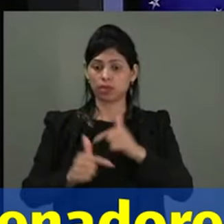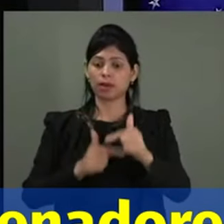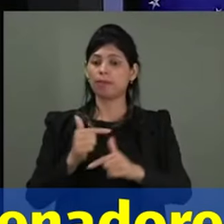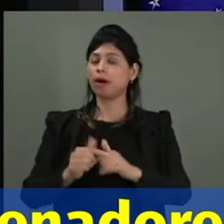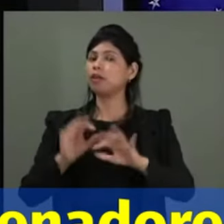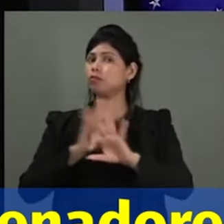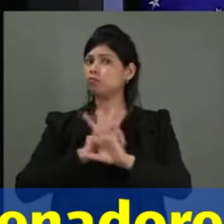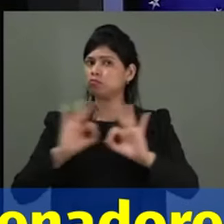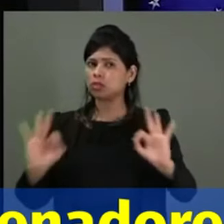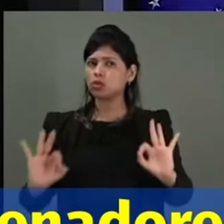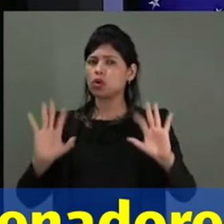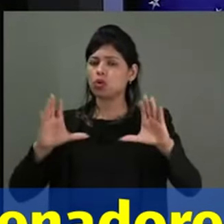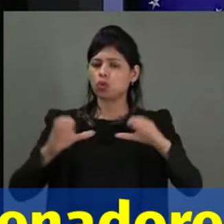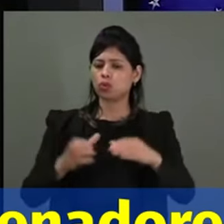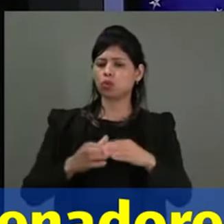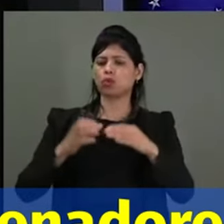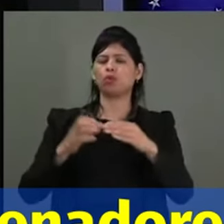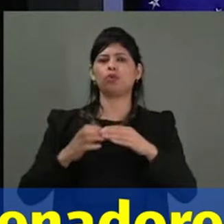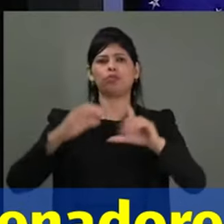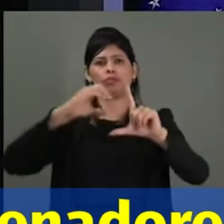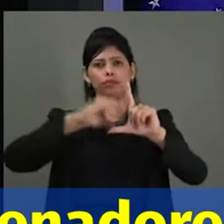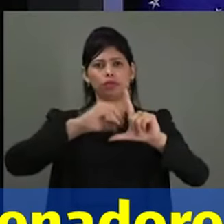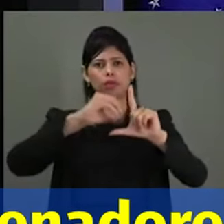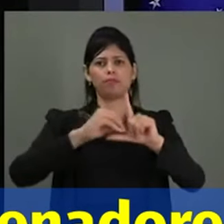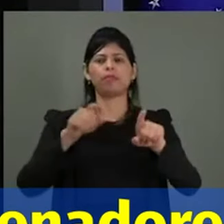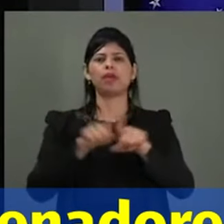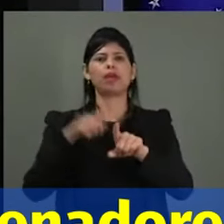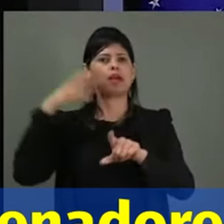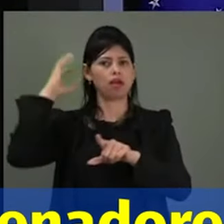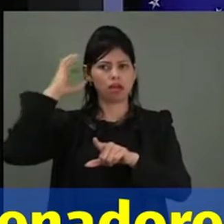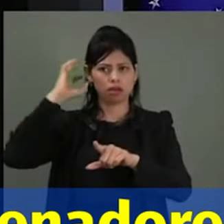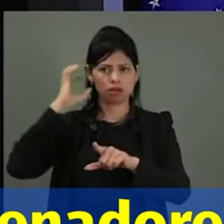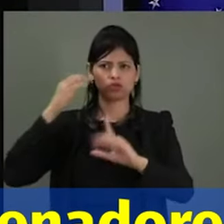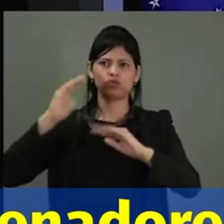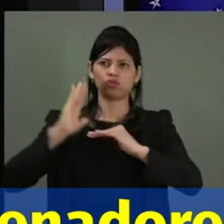equipe da TV Senado, Rádio Senado, Agência Senado. Senhor presidente,